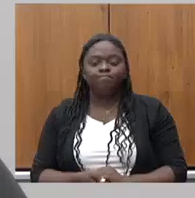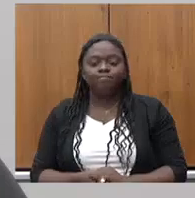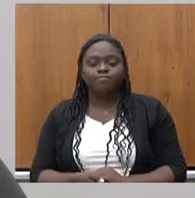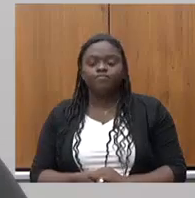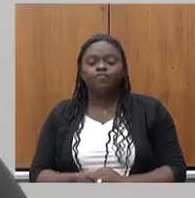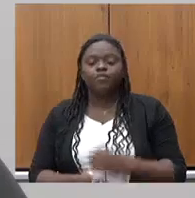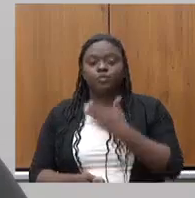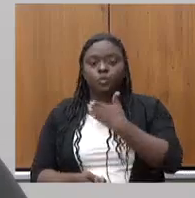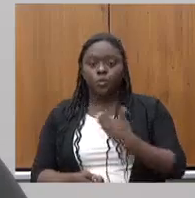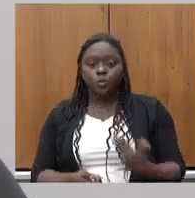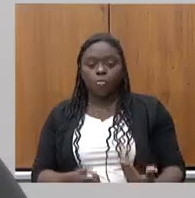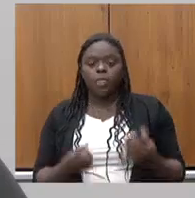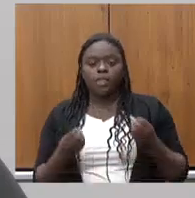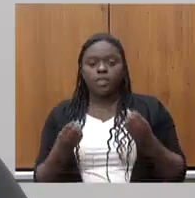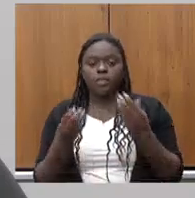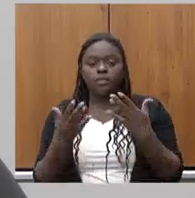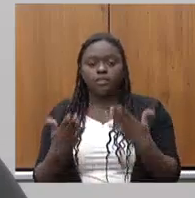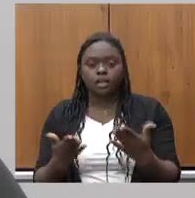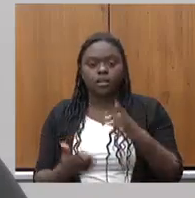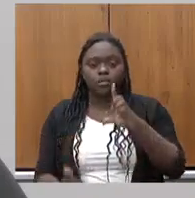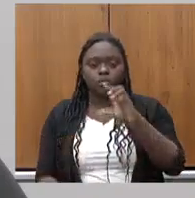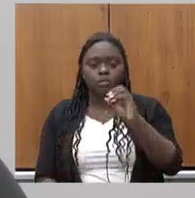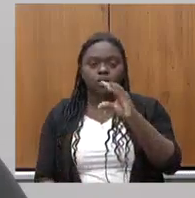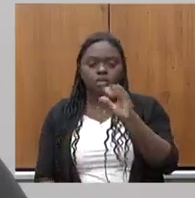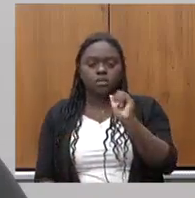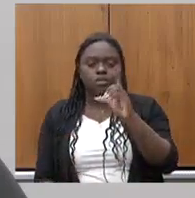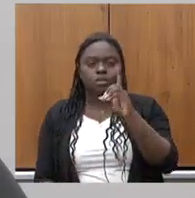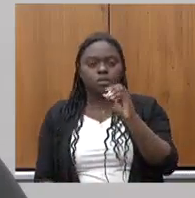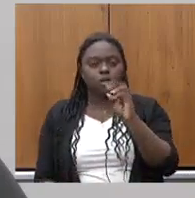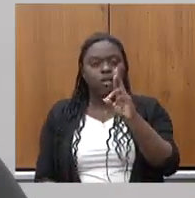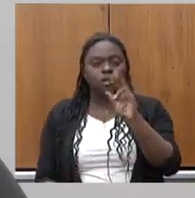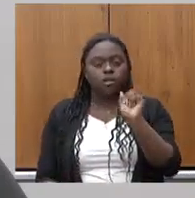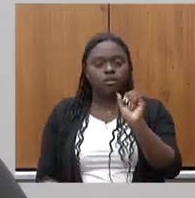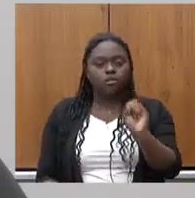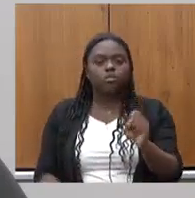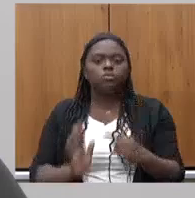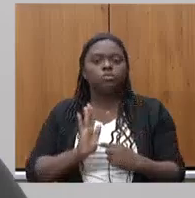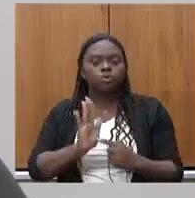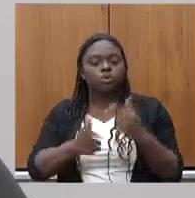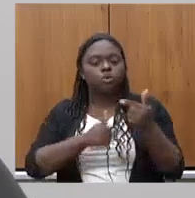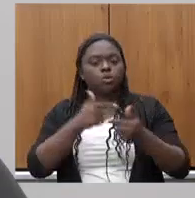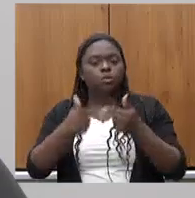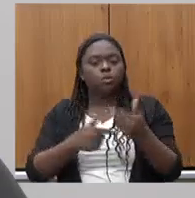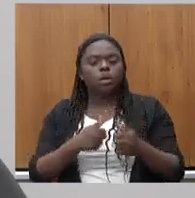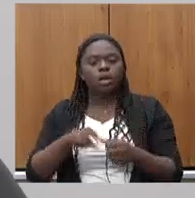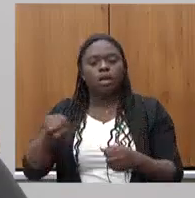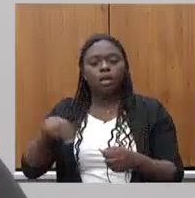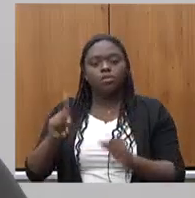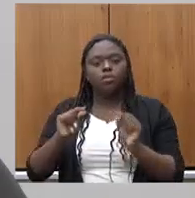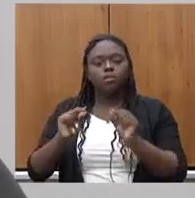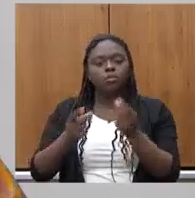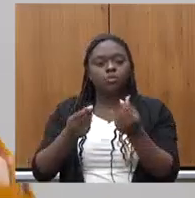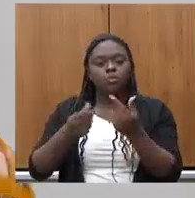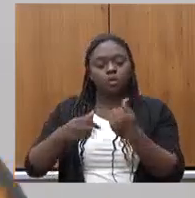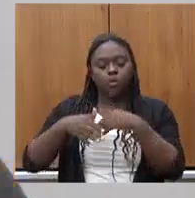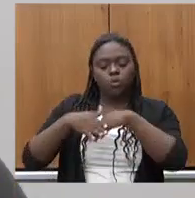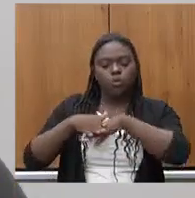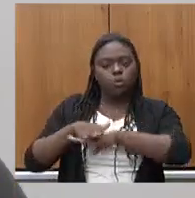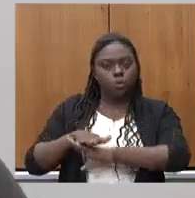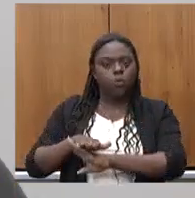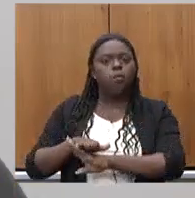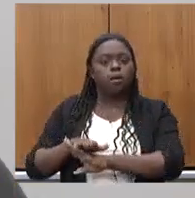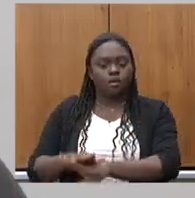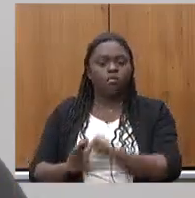governo dá para as locadoras sob a justificativa de gerar emprego as locadoras colocam no bolso vocês cuidaram